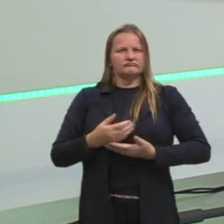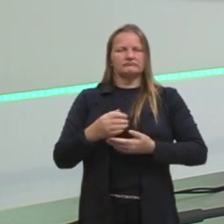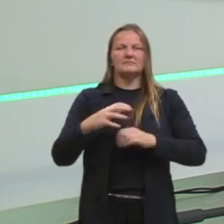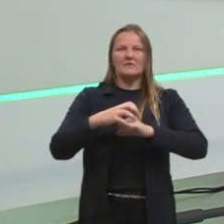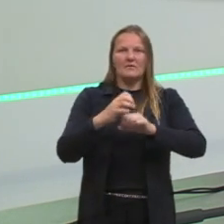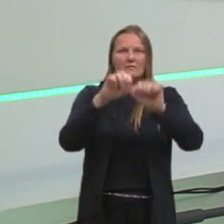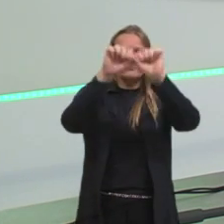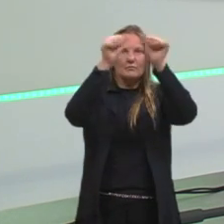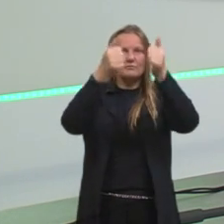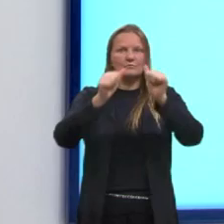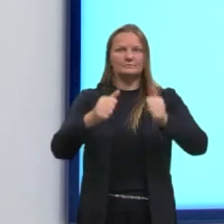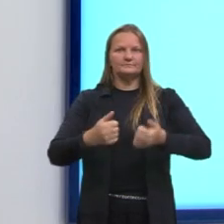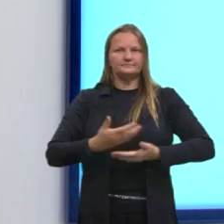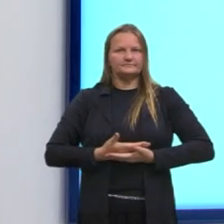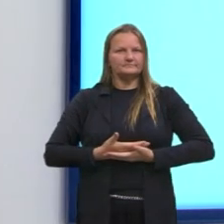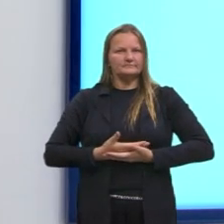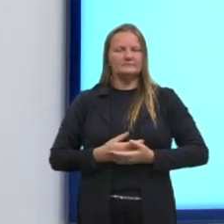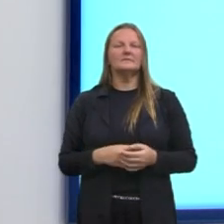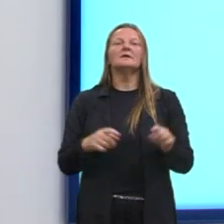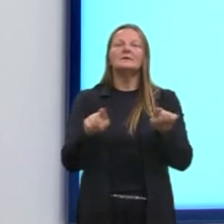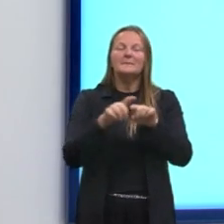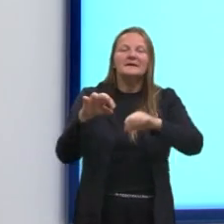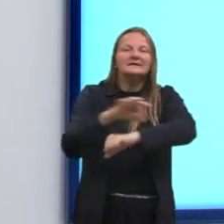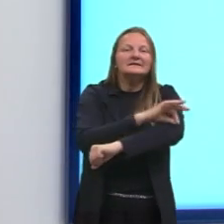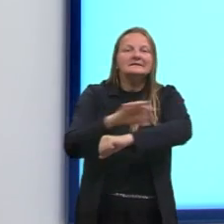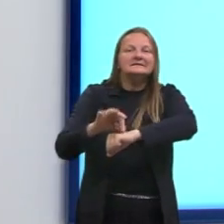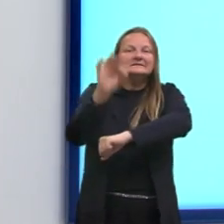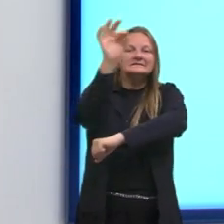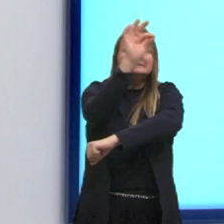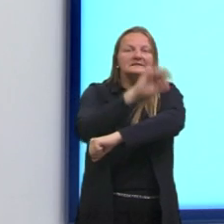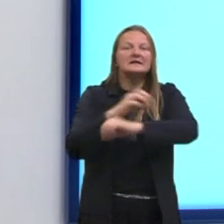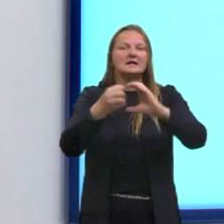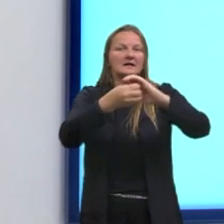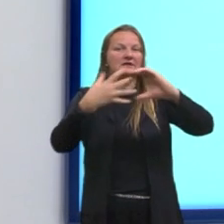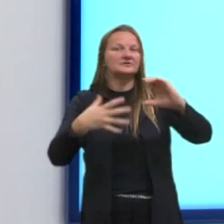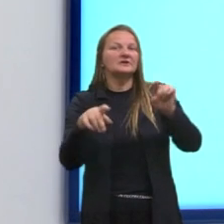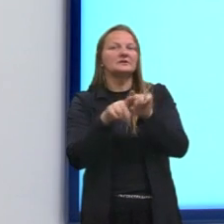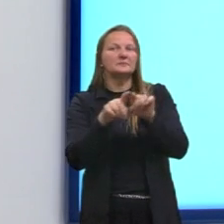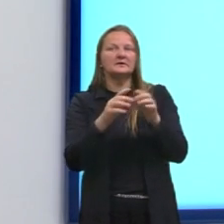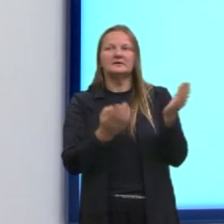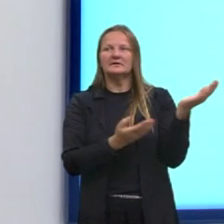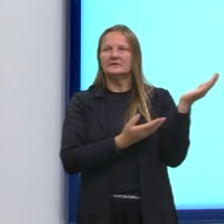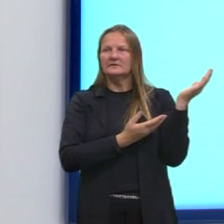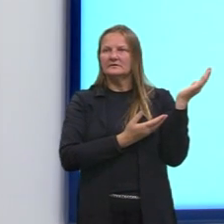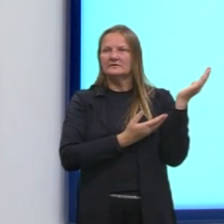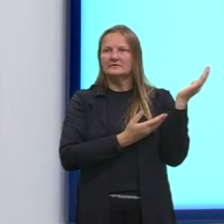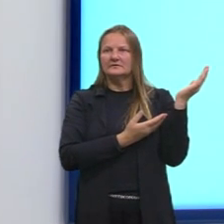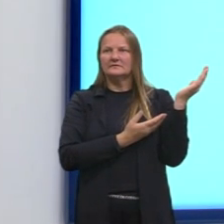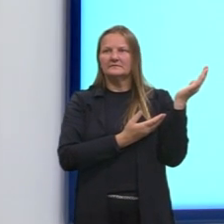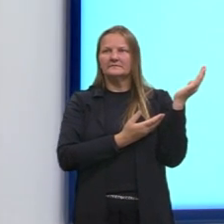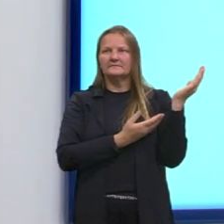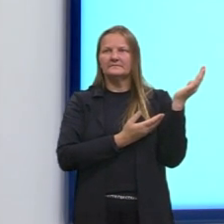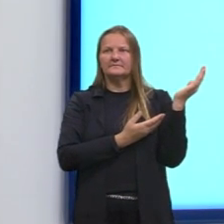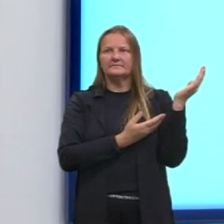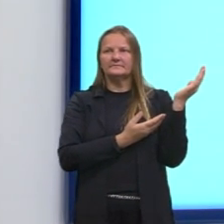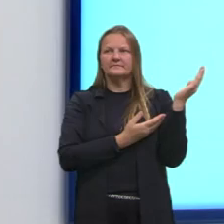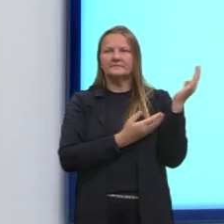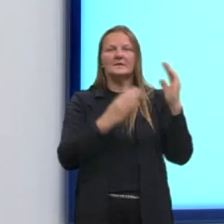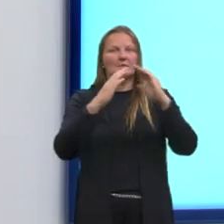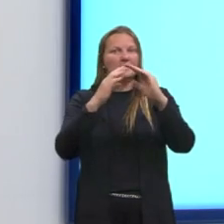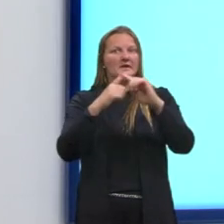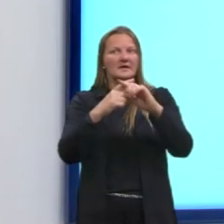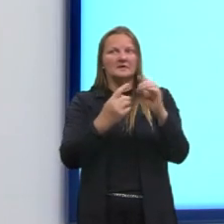para além de todas as características da arquitetura romana, a própria abóboda que a gente encontra ali na igreja.